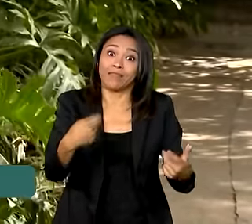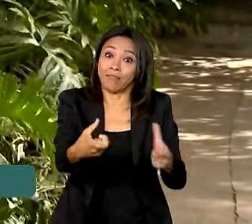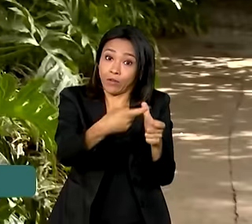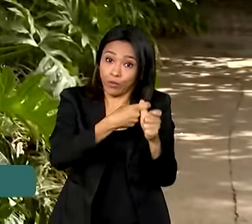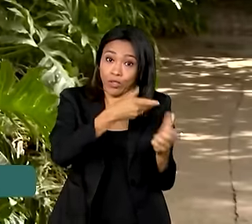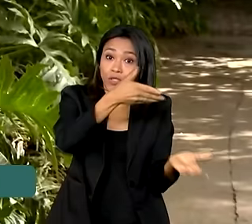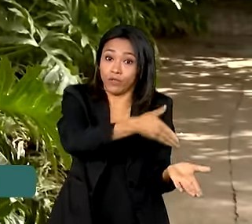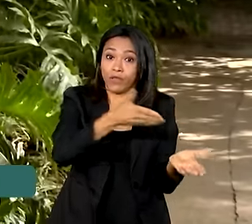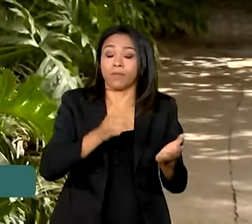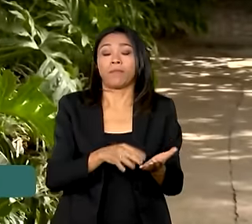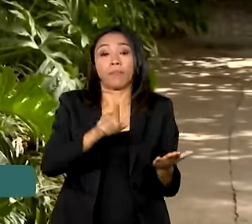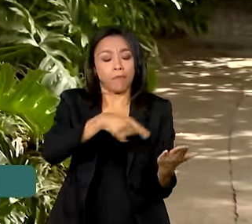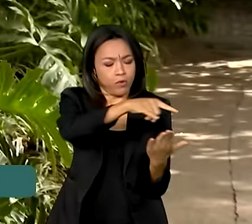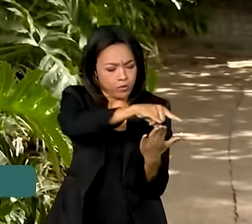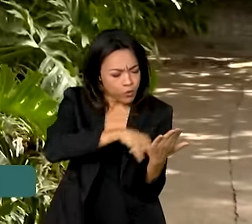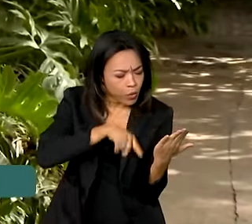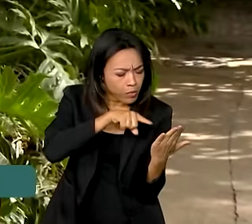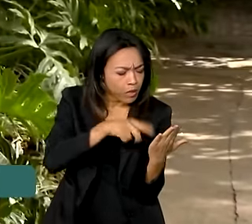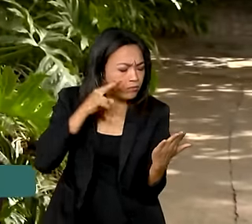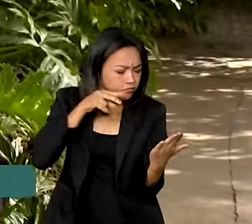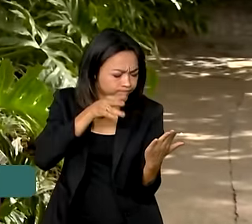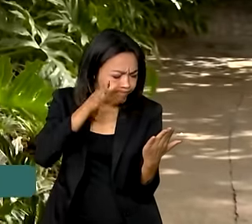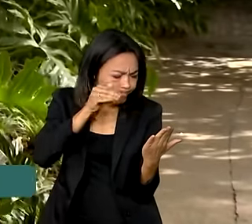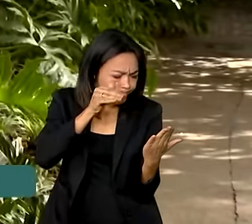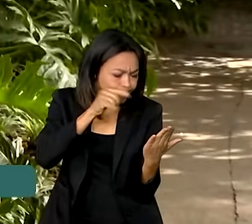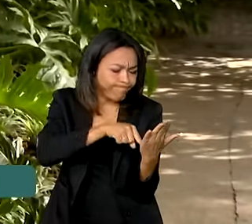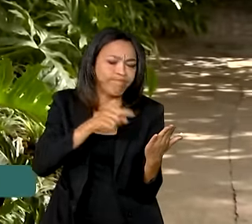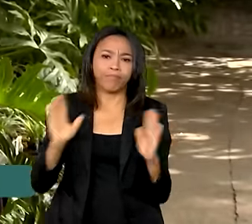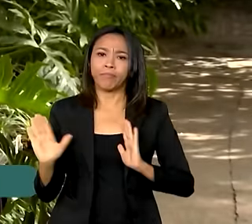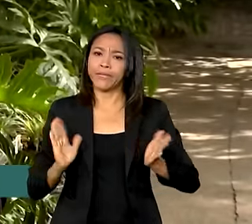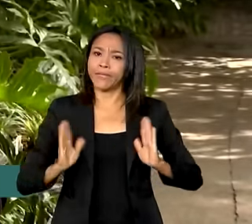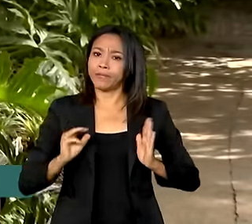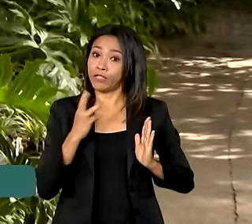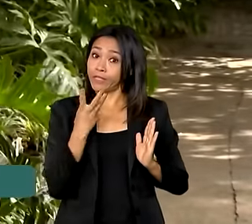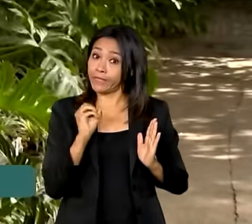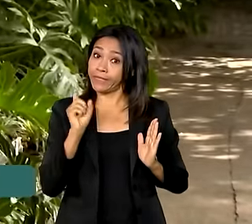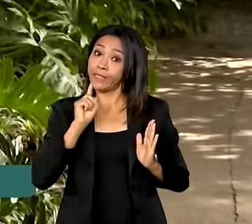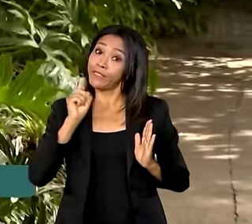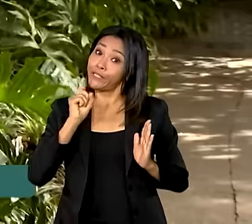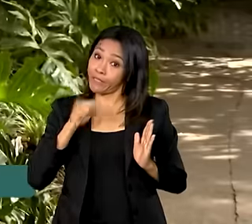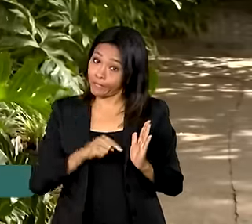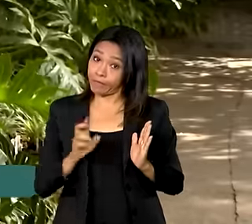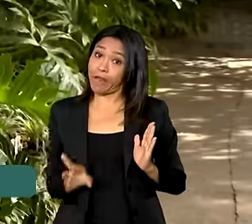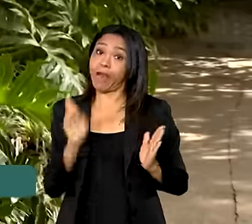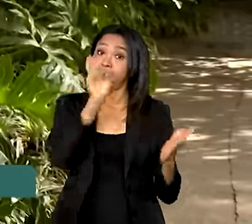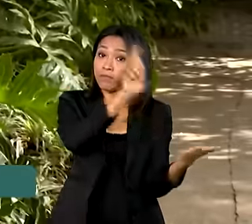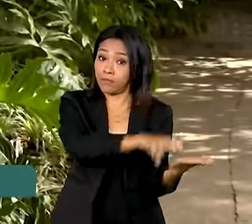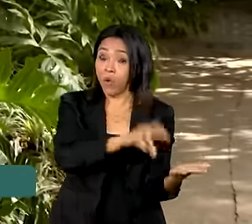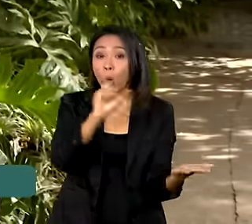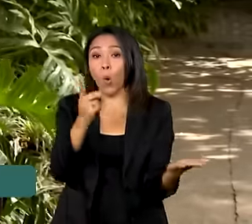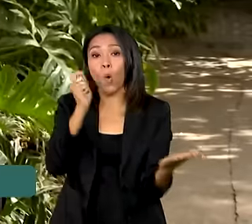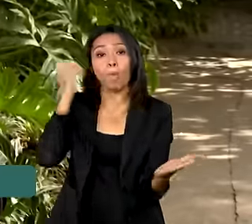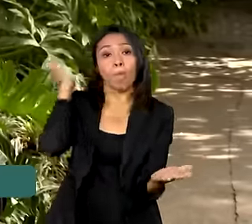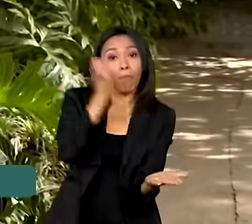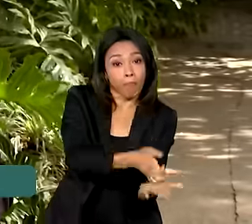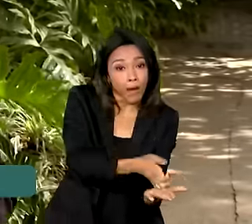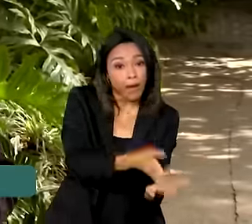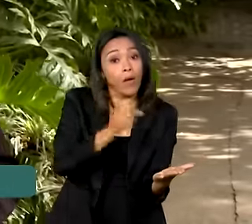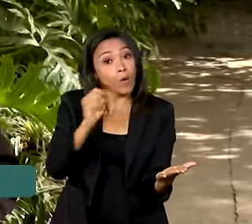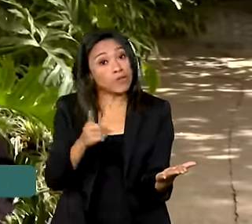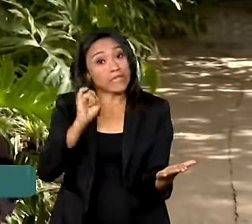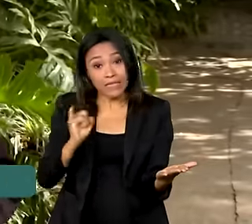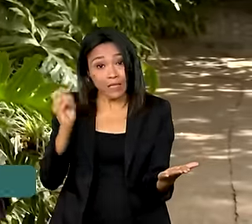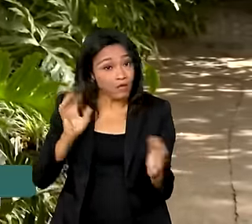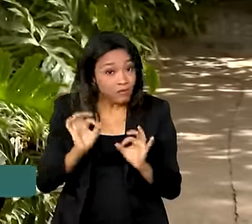o conhecimento do termo, o contribuinte teve até 30 dias para impugnar a notificação ou quitar os débitos, sob pena de ser